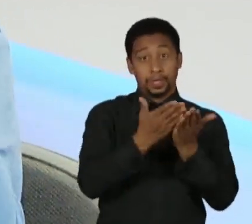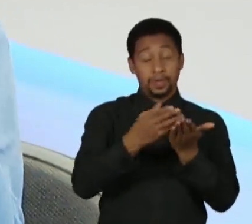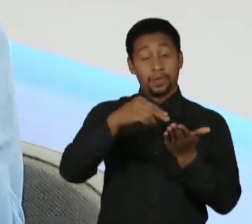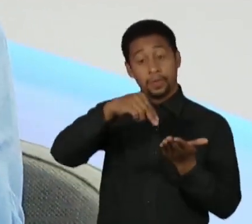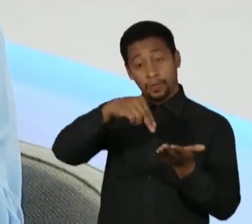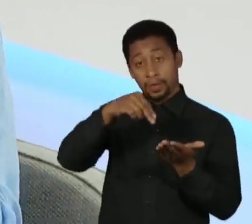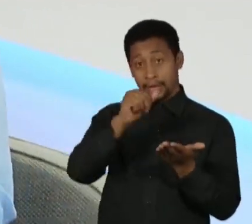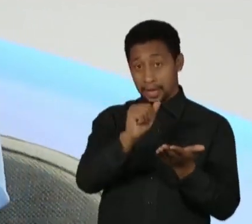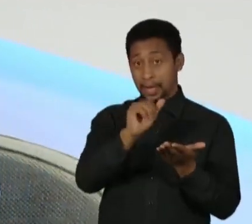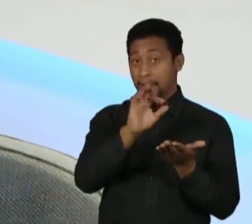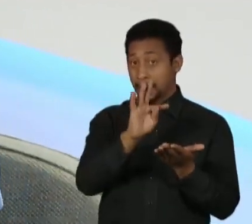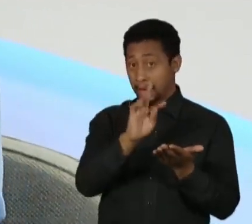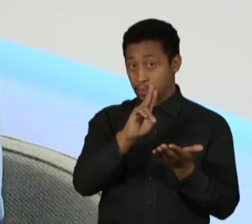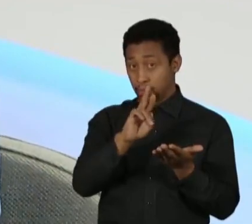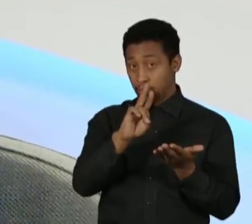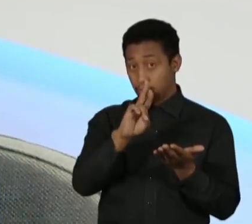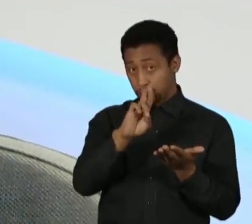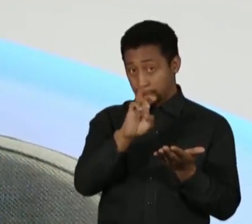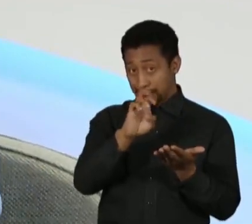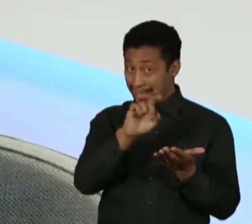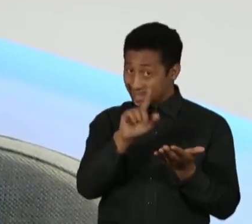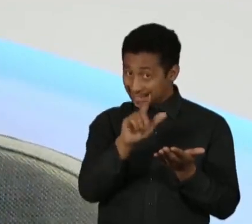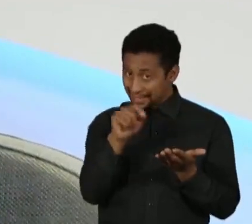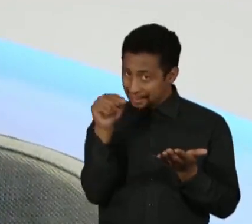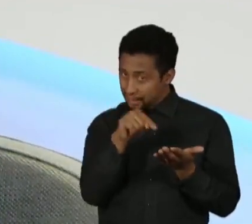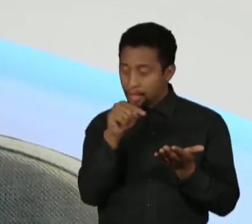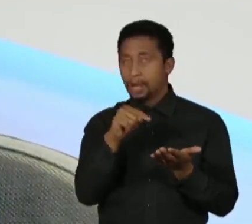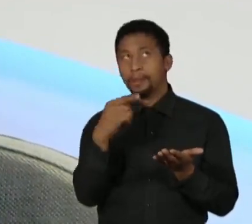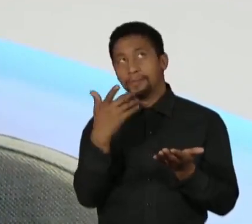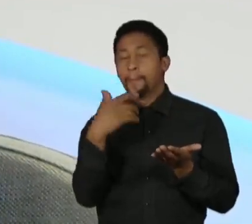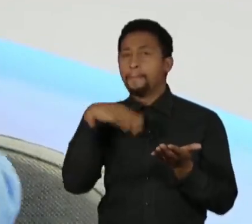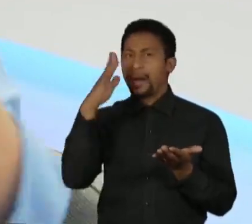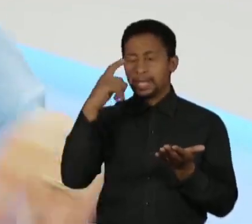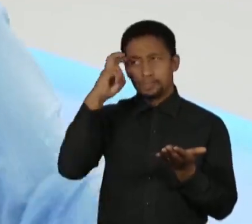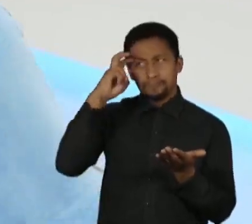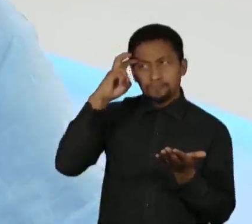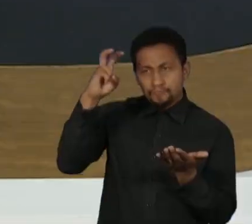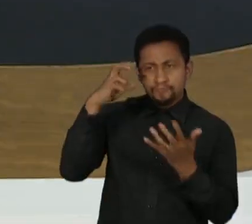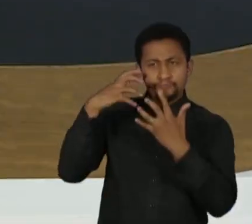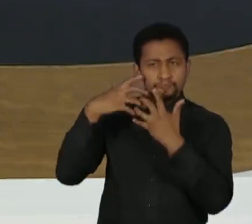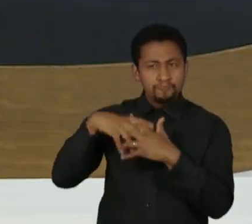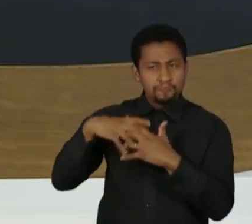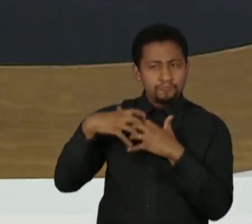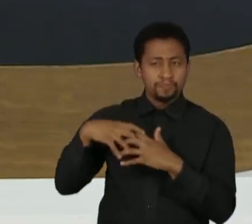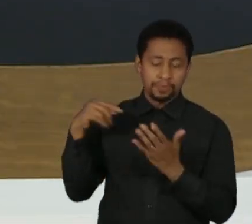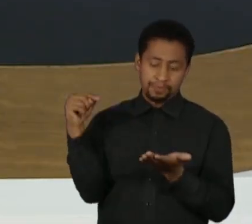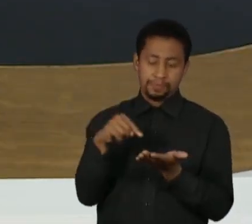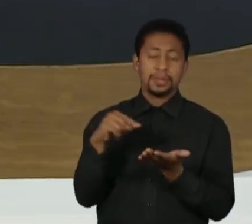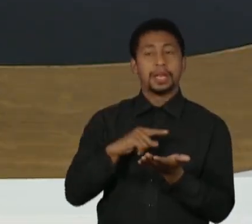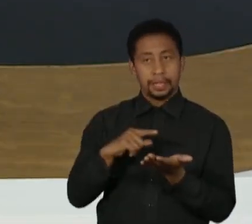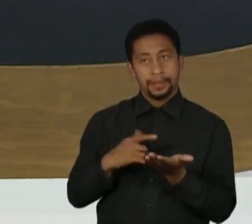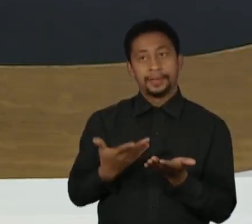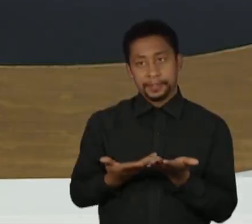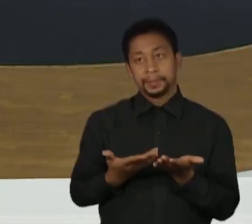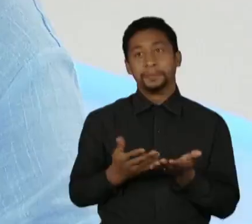um raciocínio, que é o grifável, o mais grifável é o raciocínio. Olha,